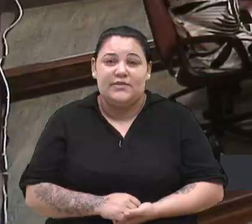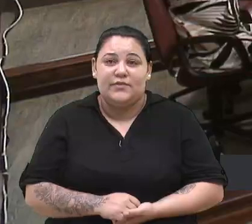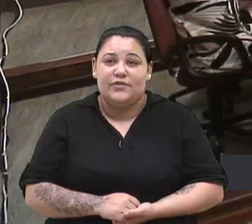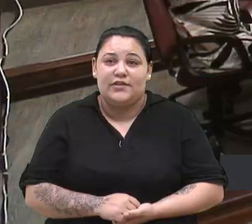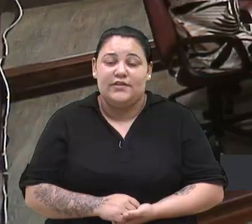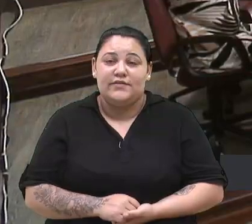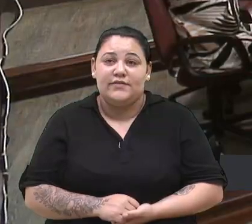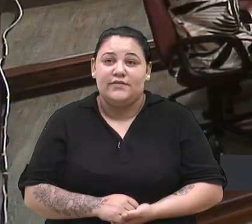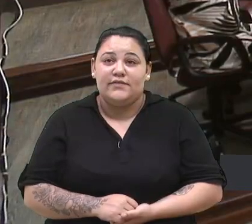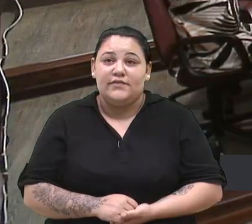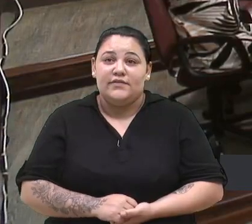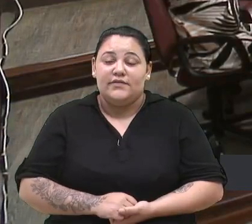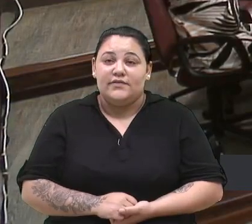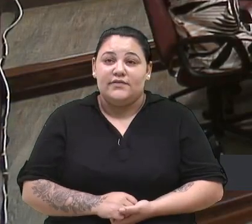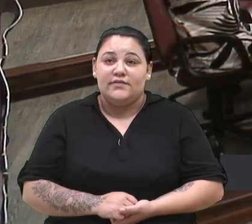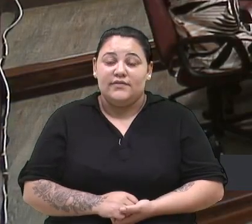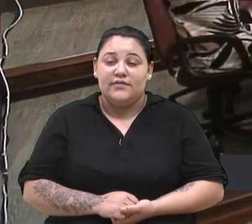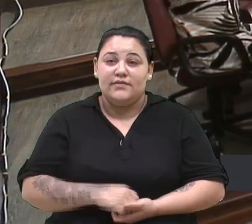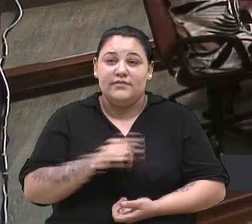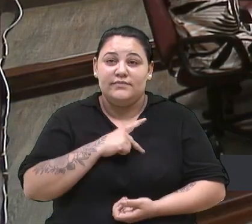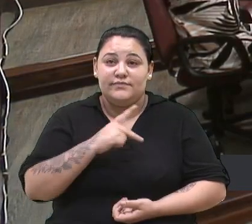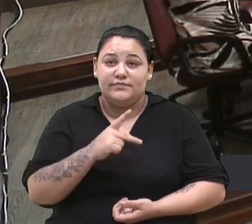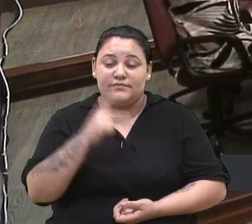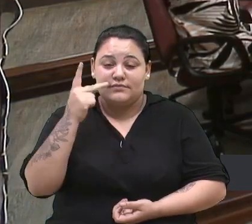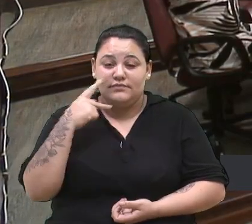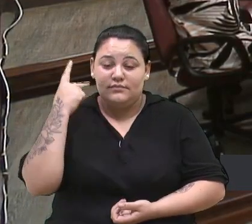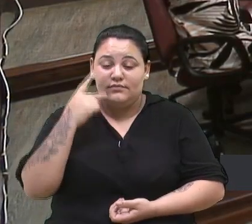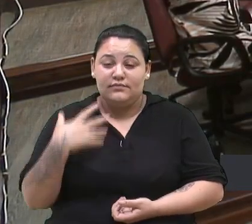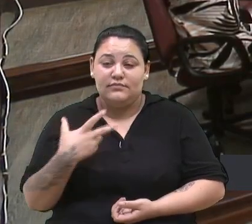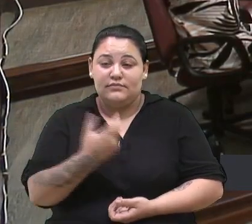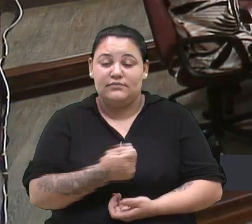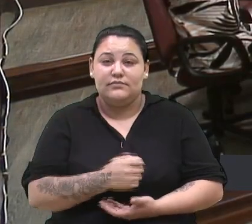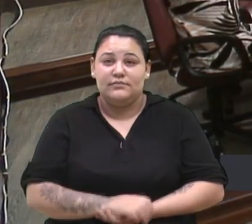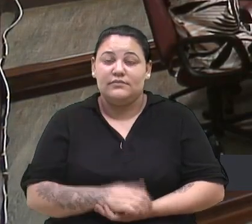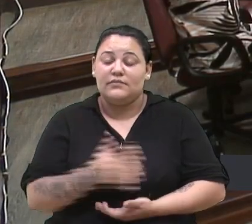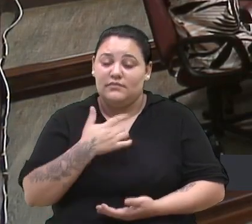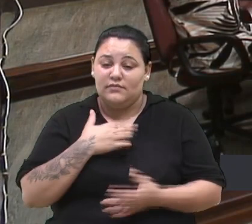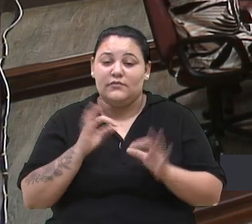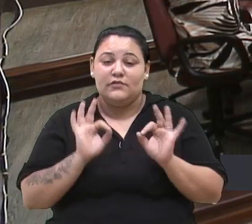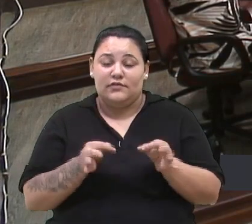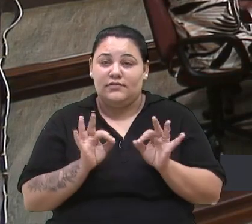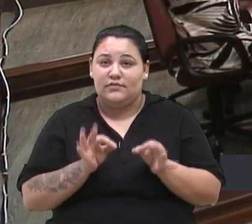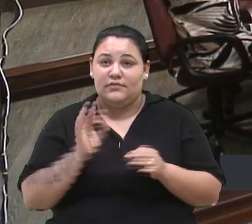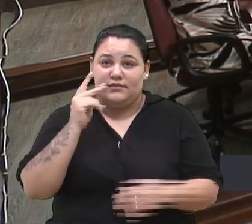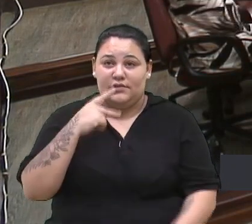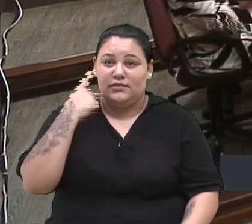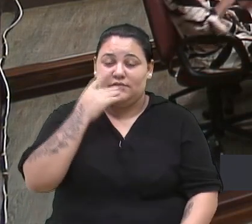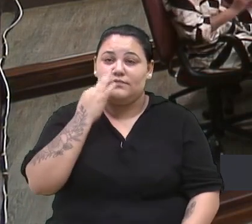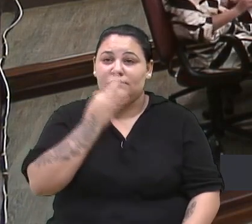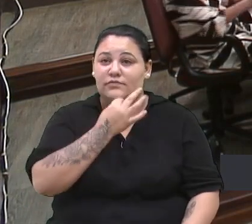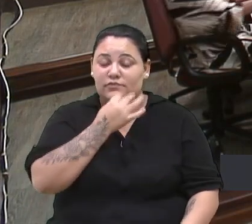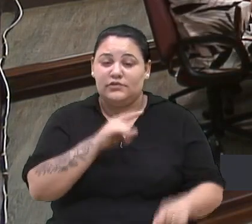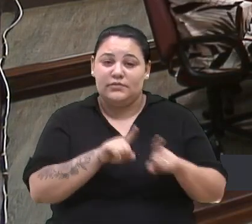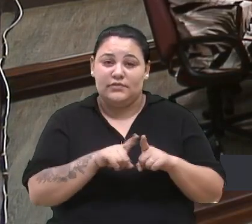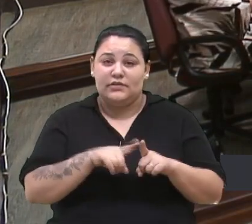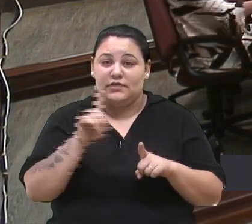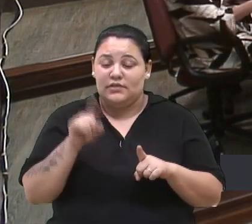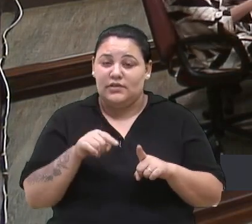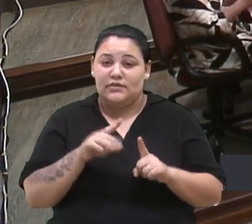Senhoras e senhores vereadores, eu concordo, vereadora Tatiana, que é um dos principais